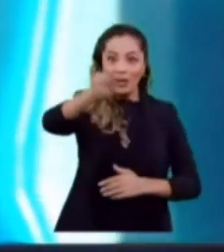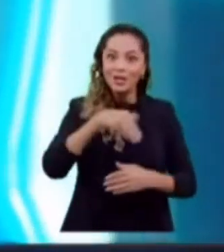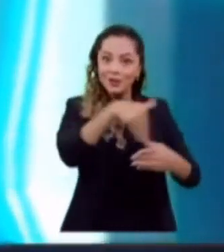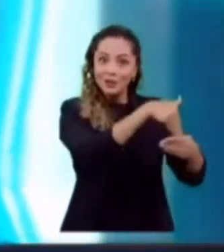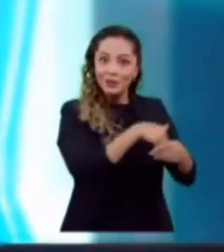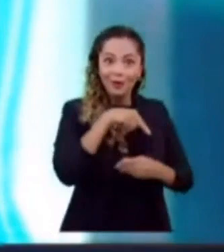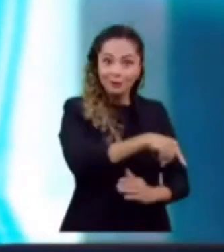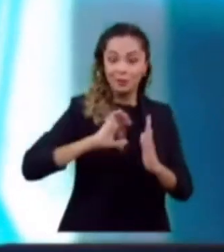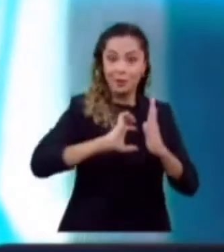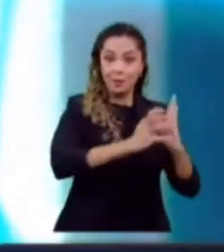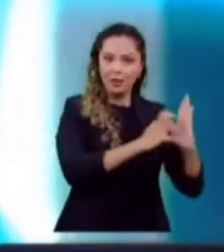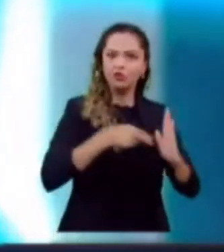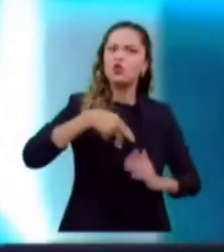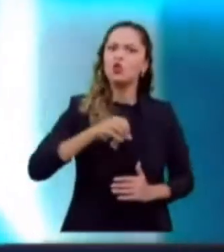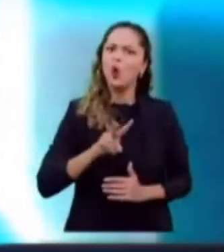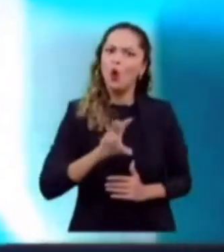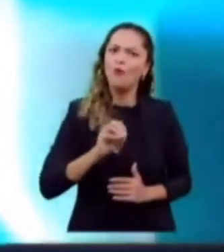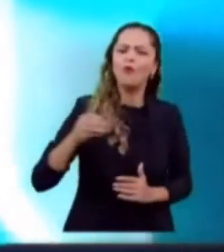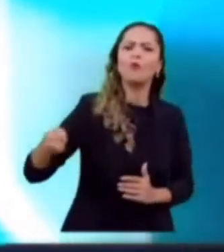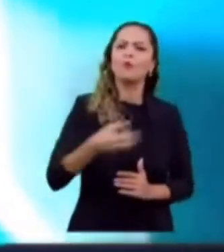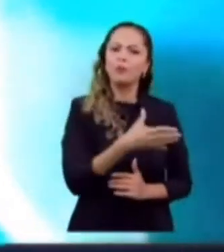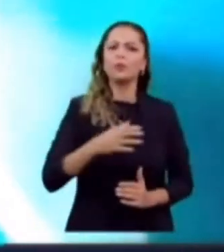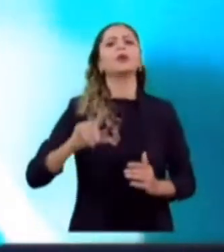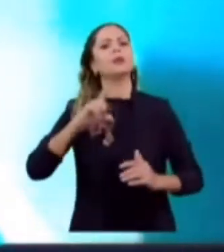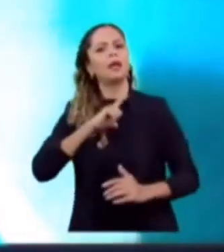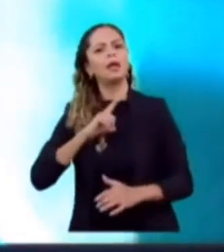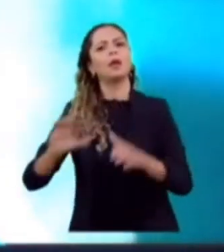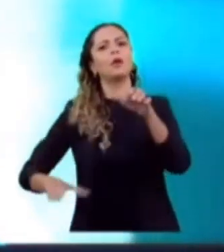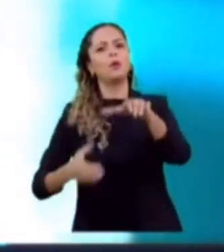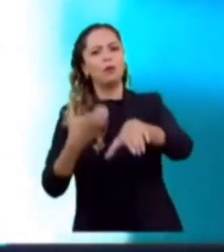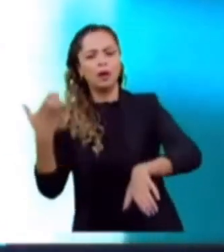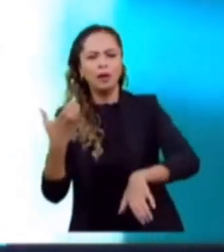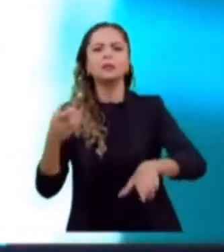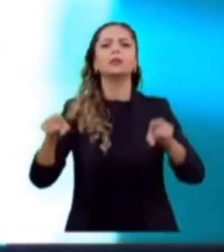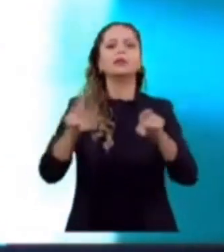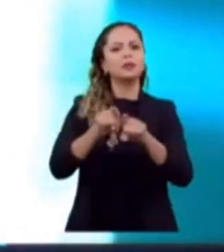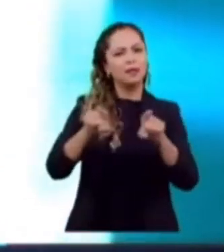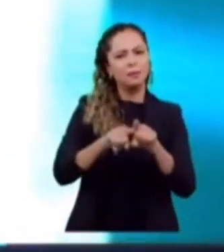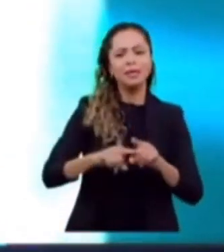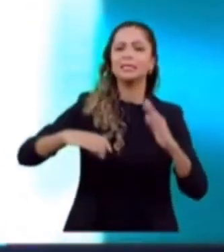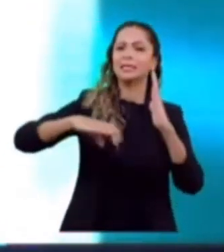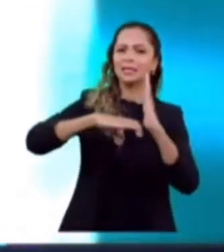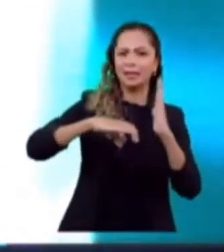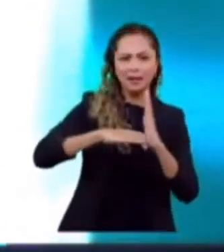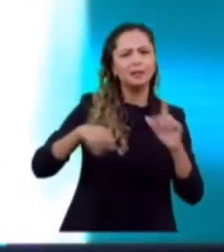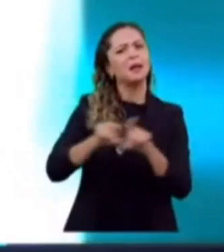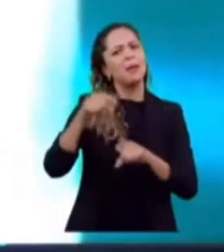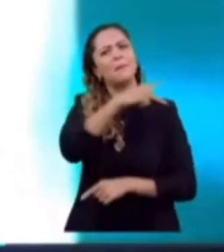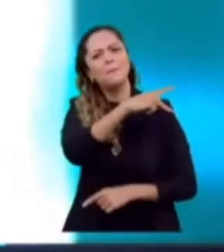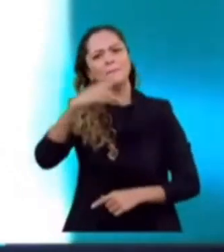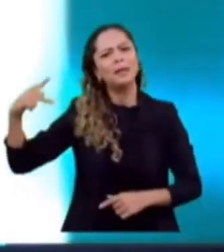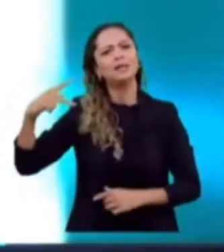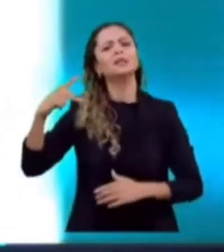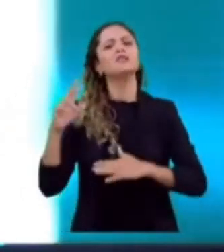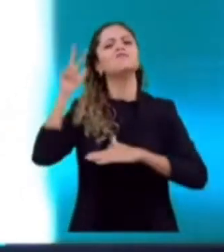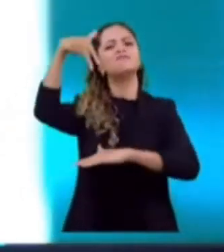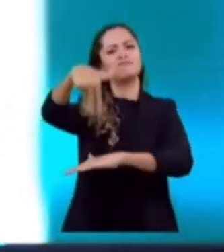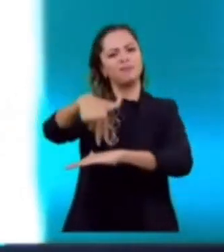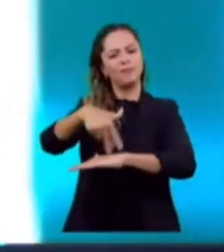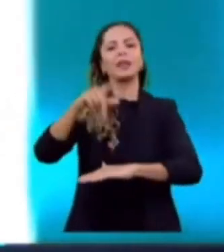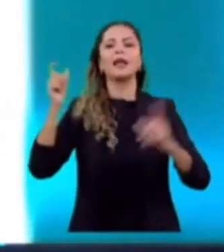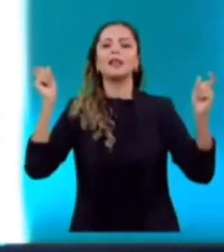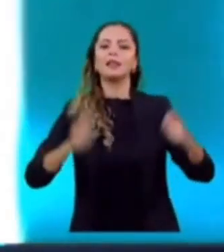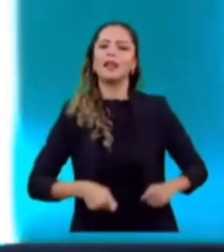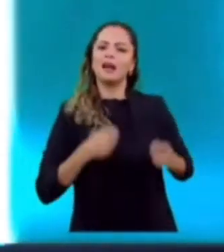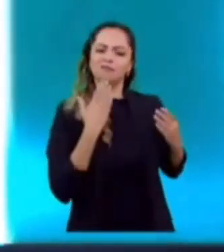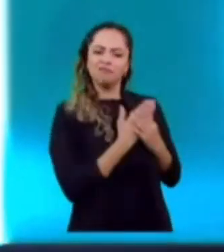Novo nessa eleição, para o Congresso, para o governo, para o Senado e para a presidência da República. É o único jeito de termos ficha limpa na política